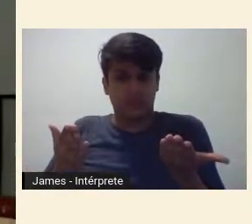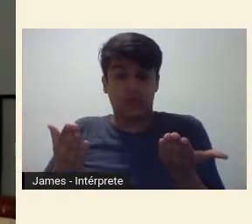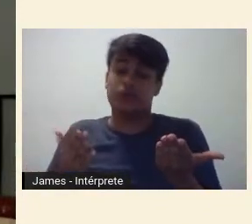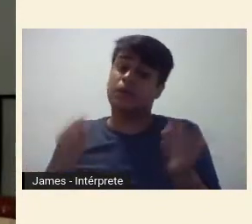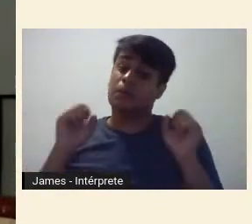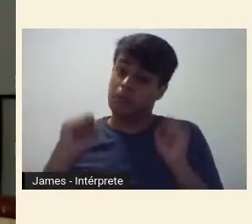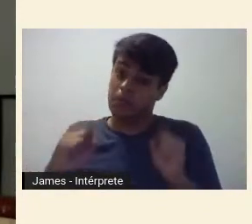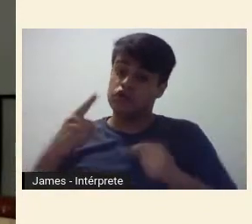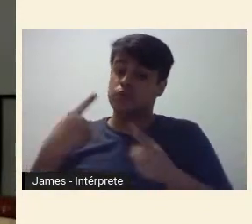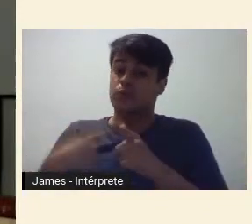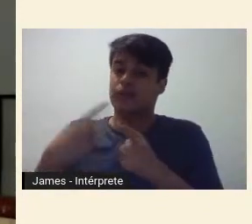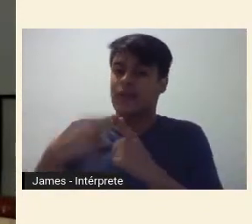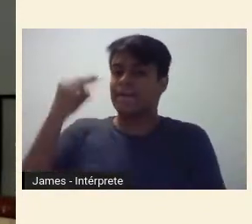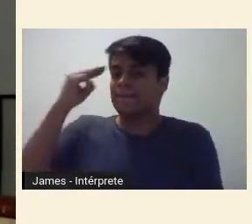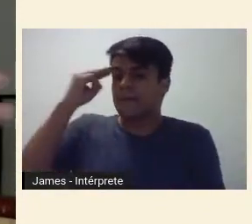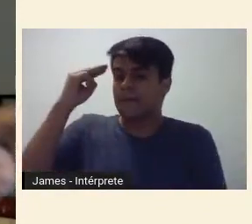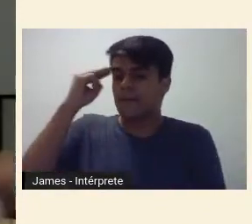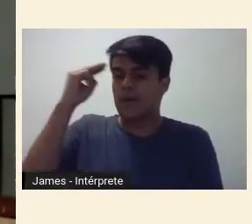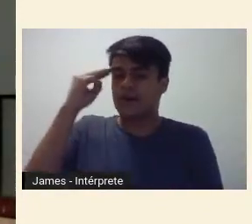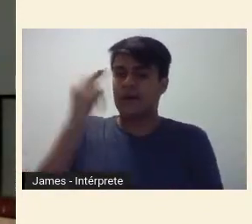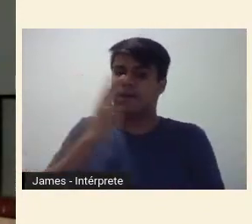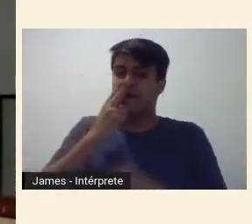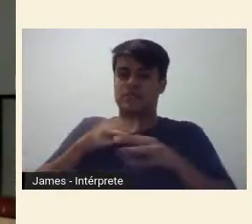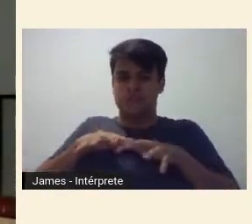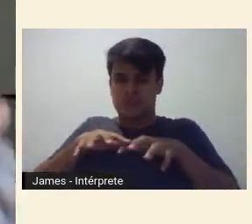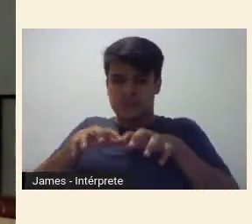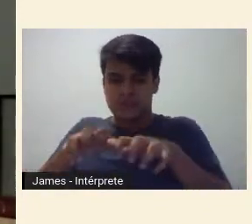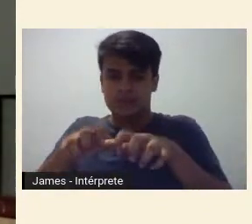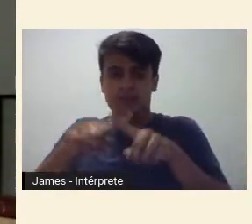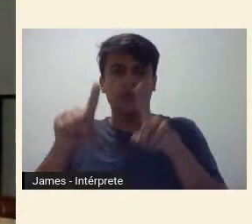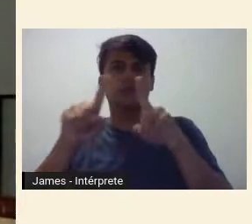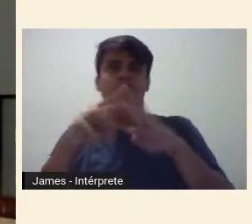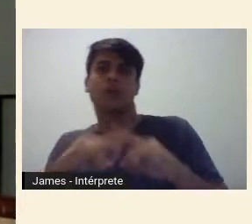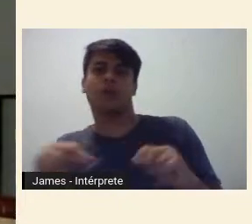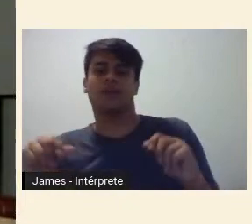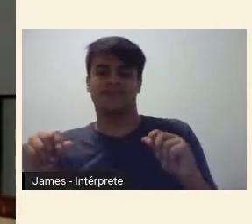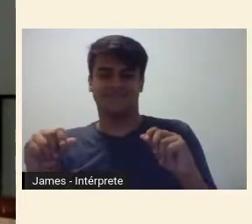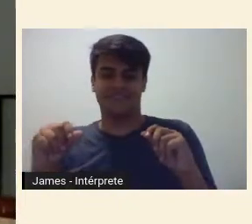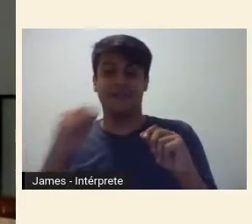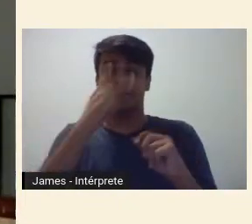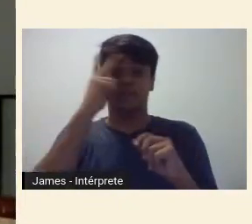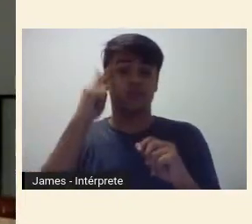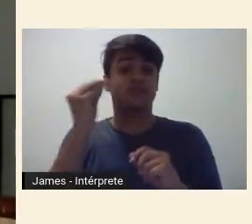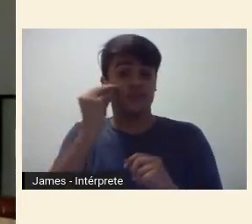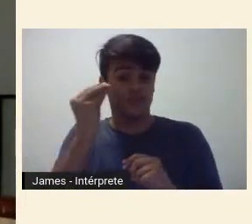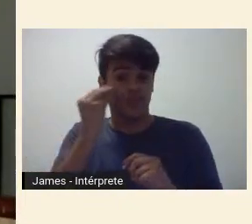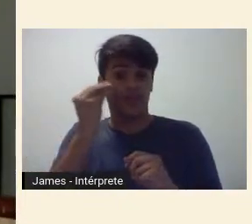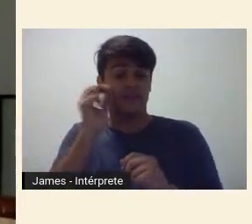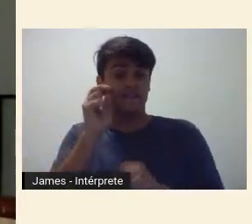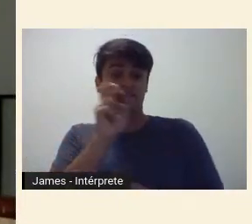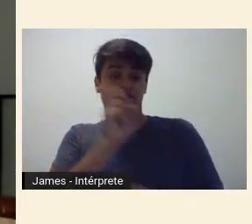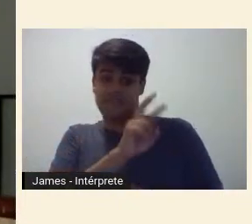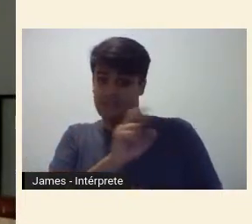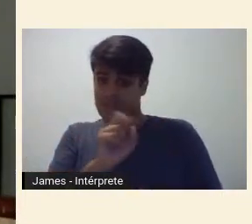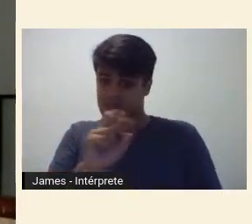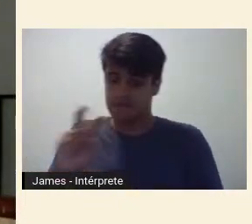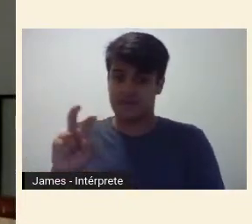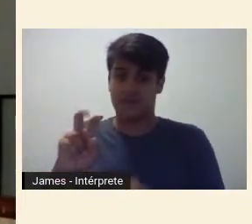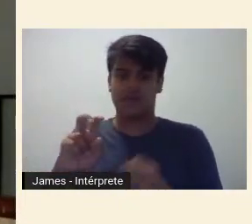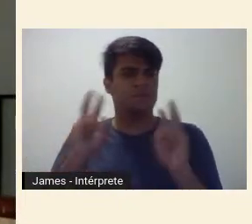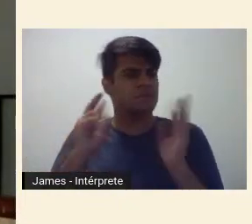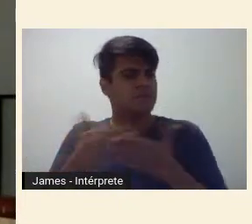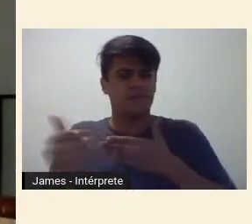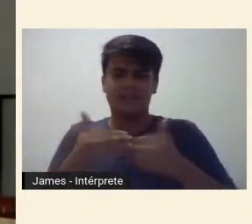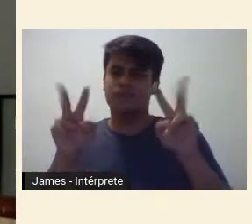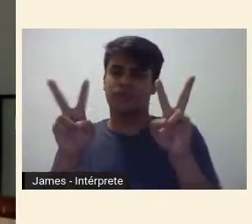simultaneamente se arraiga e se apaga. Um arquivo que todos buscam ver a partir dos temas de agora, mesmo que em